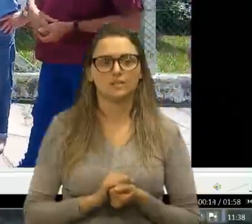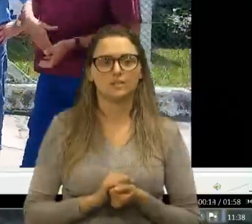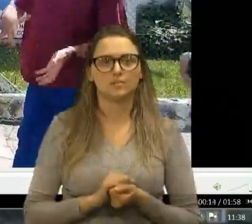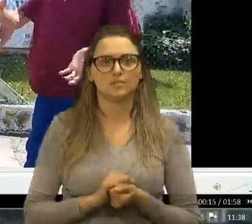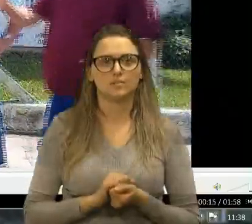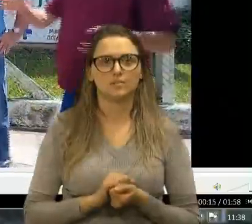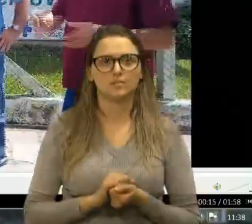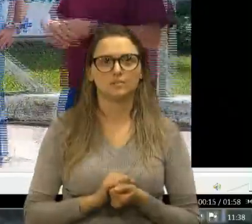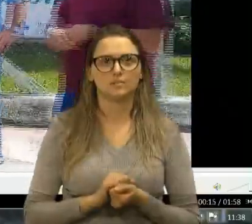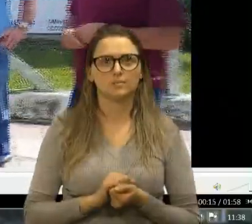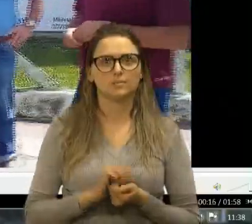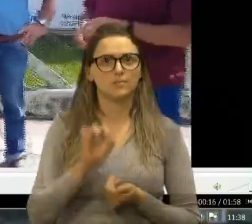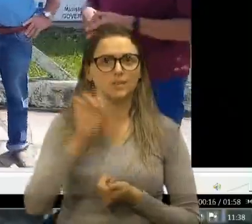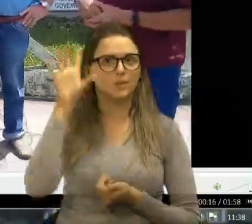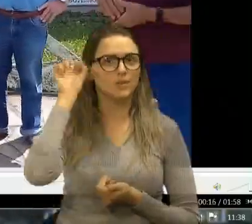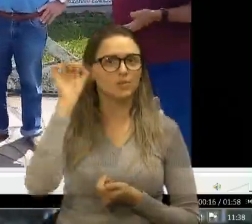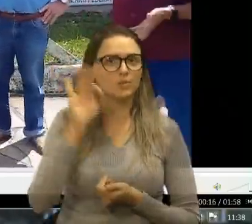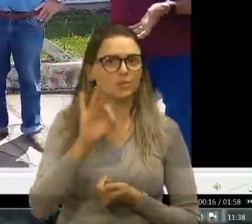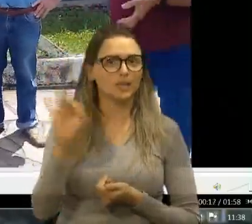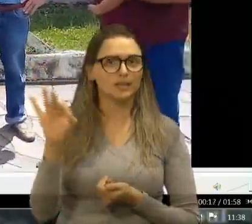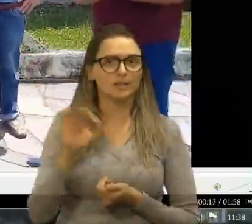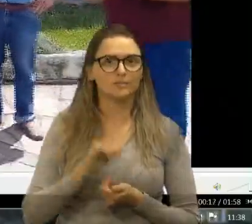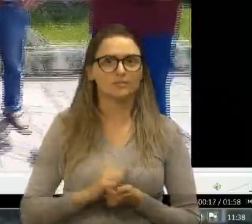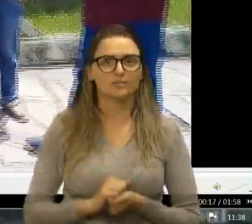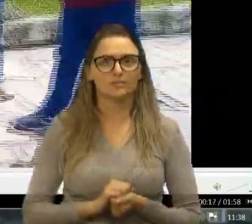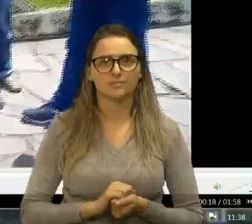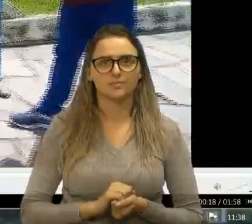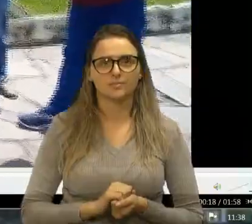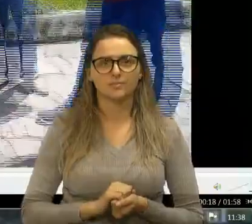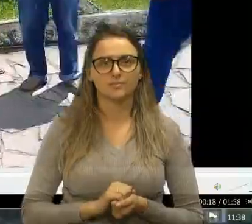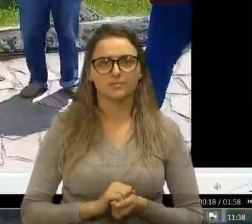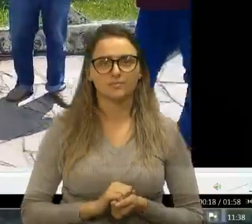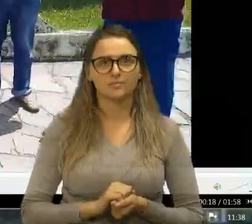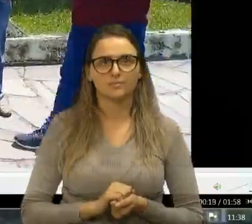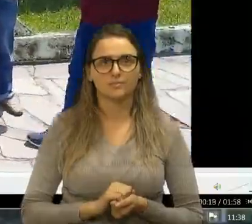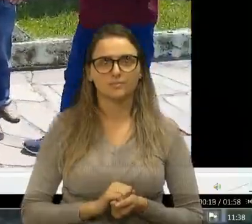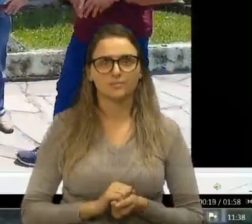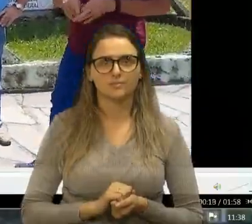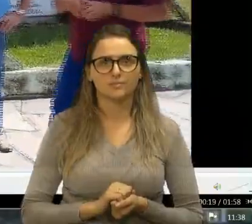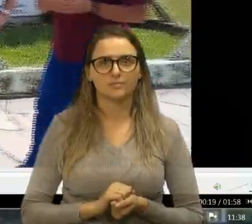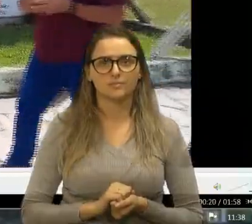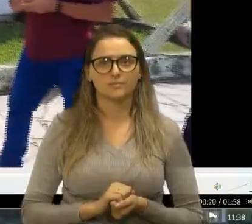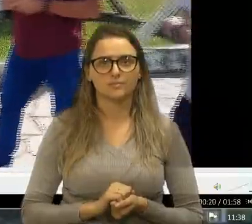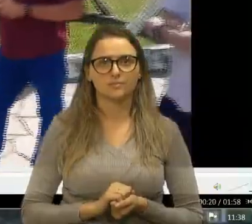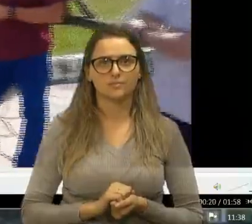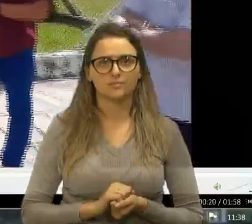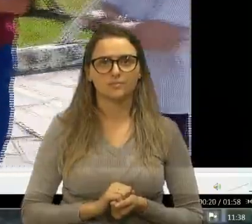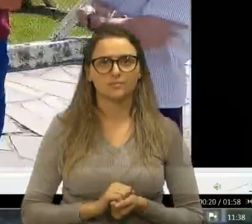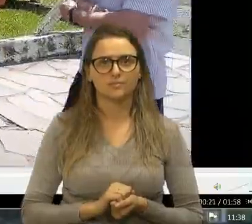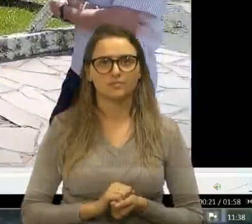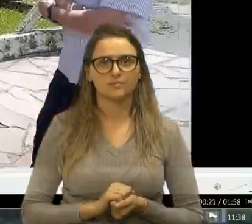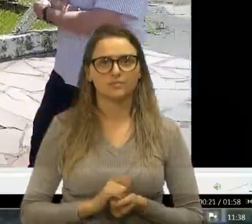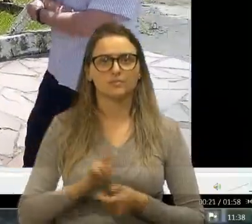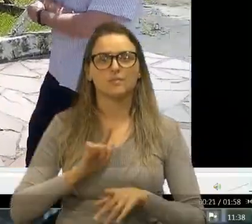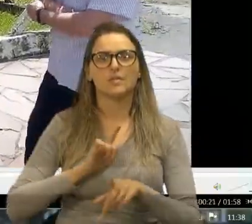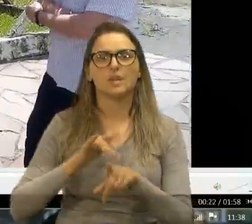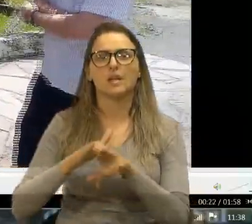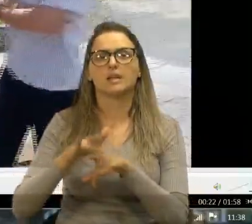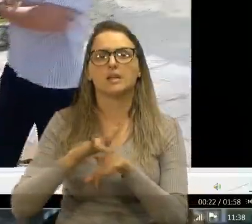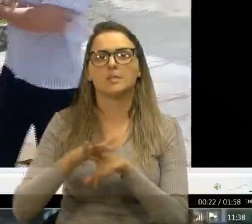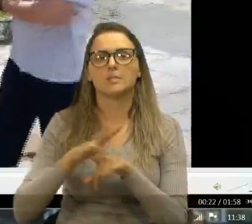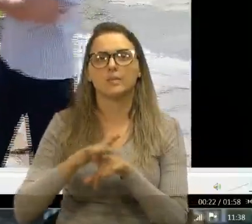além de tanto que os visitos que nós fizemos, nós temos também essa demanda aqui dos moradores da nossa UBS aqui de Criúva.